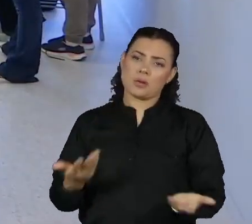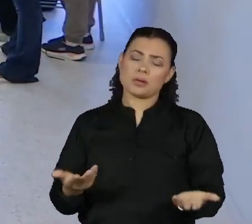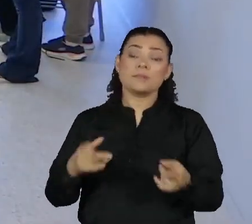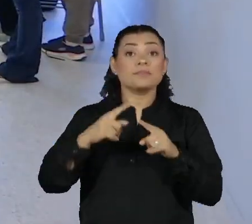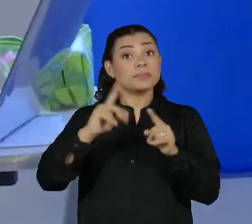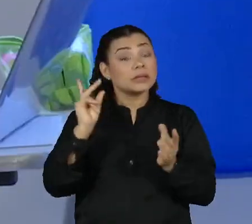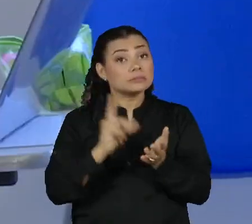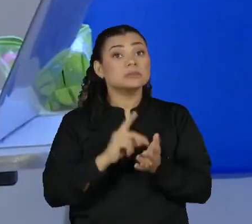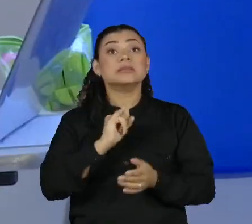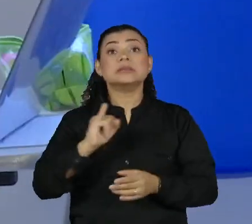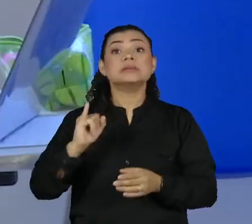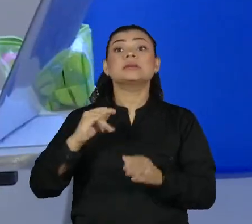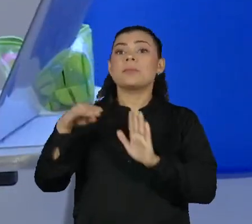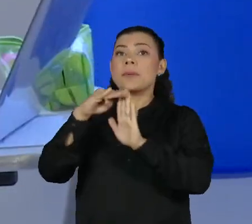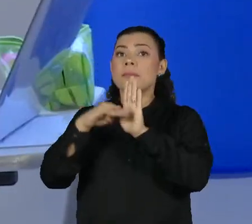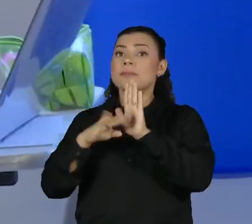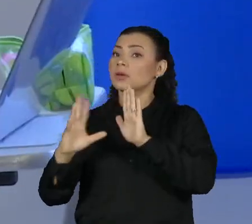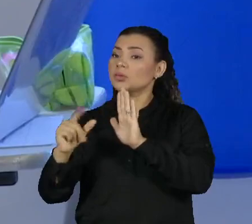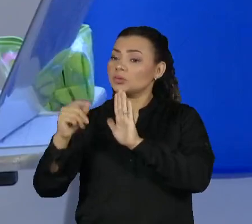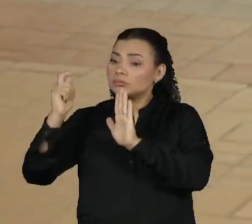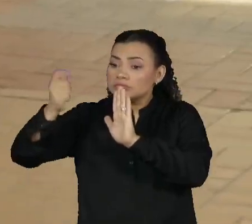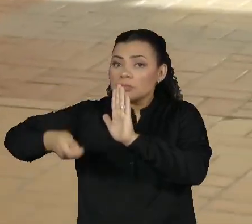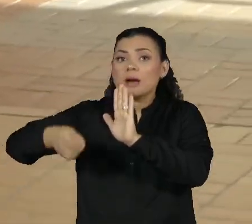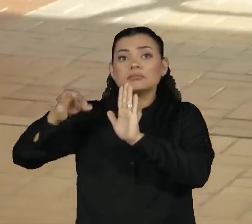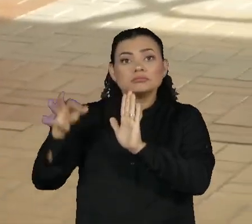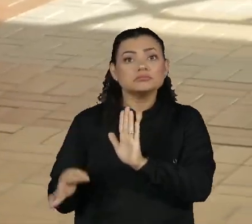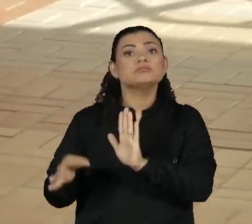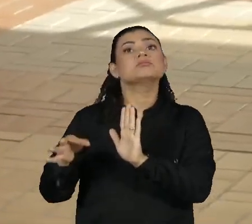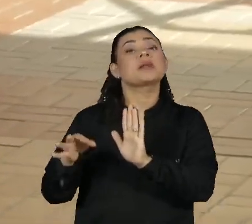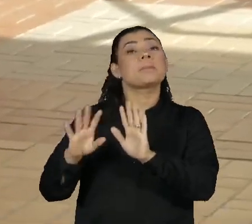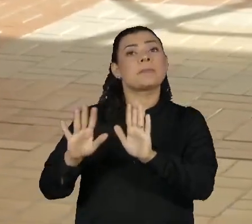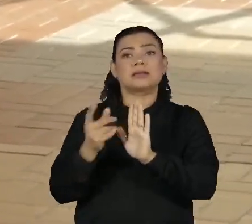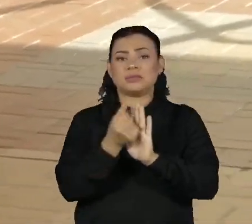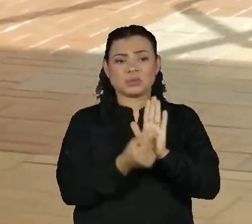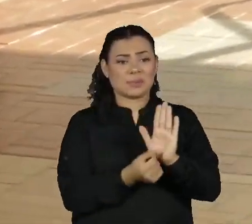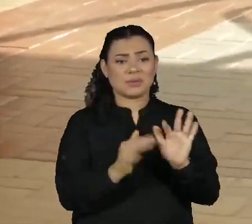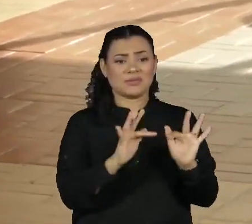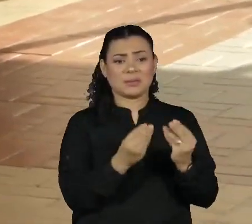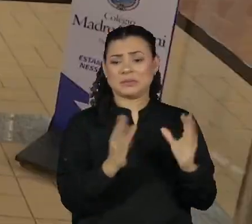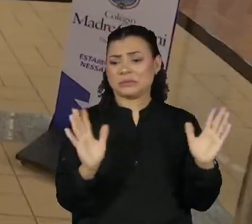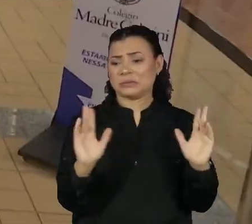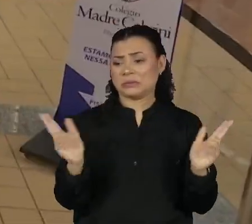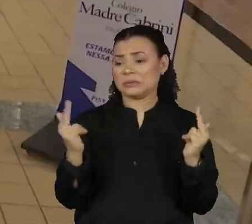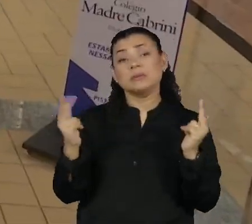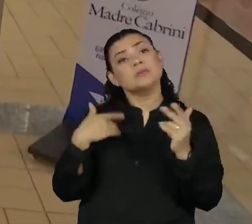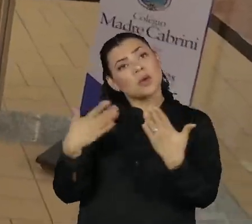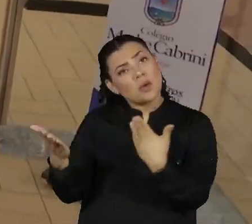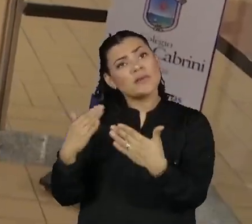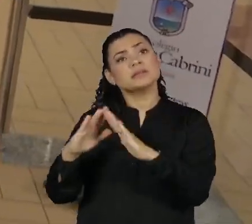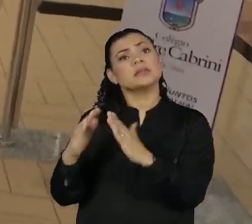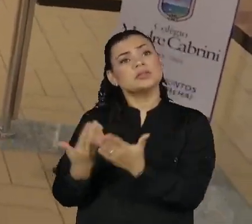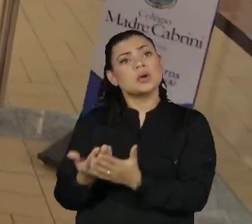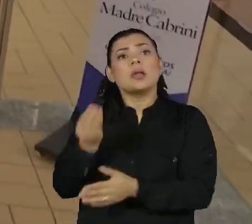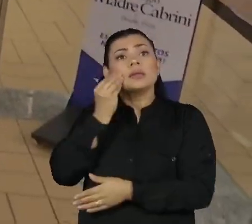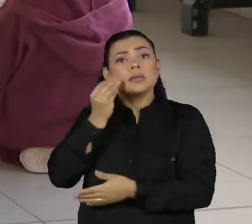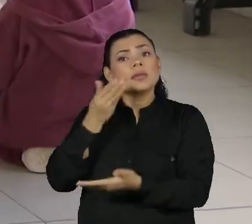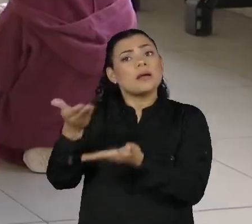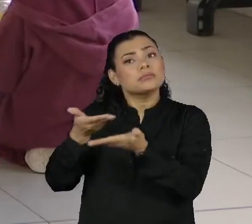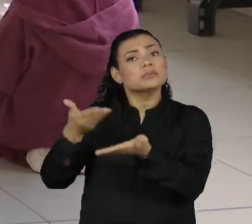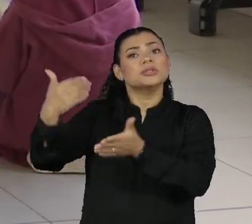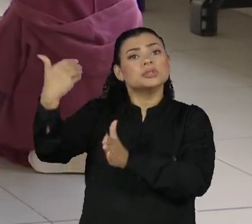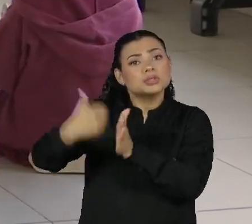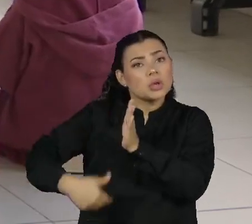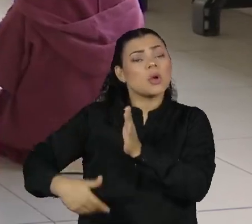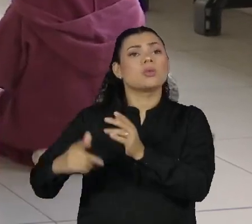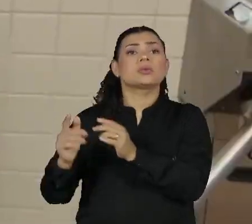apresentadas estiverem justificadas, porém fora do orçamento da família, o caminho é conversar com a escola para tentar descontos,